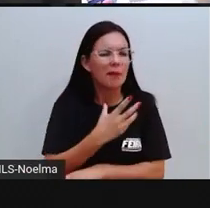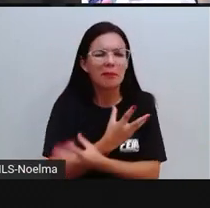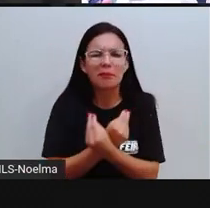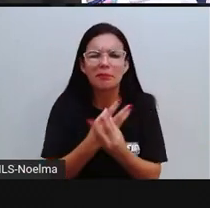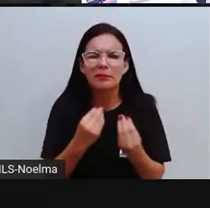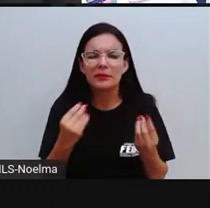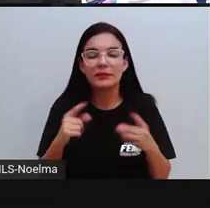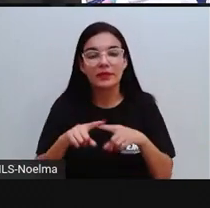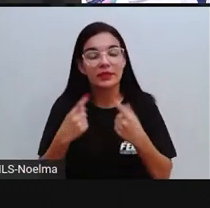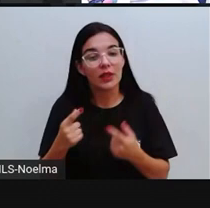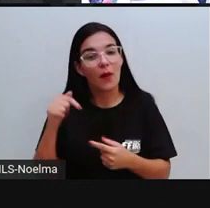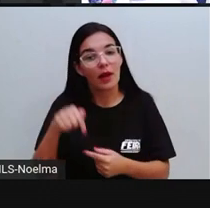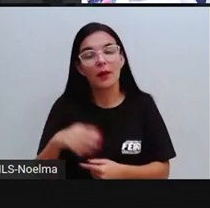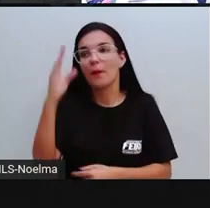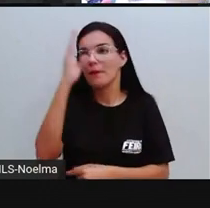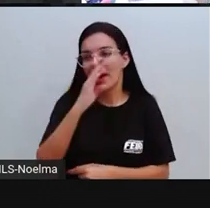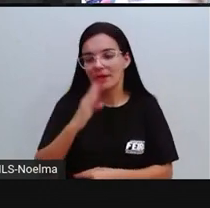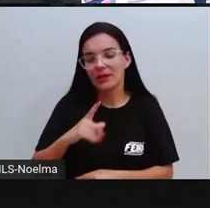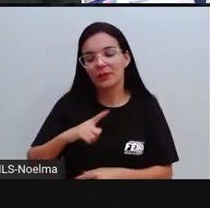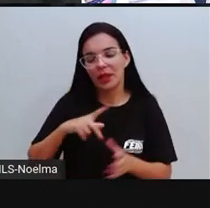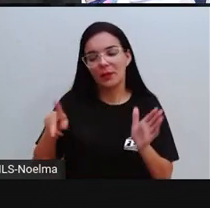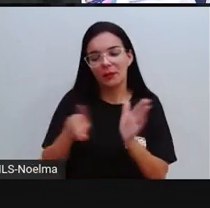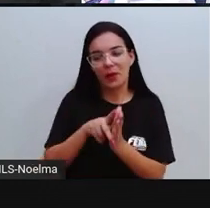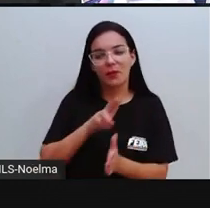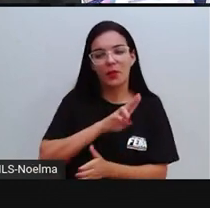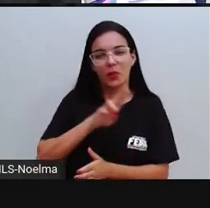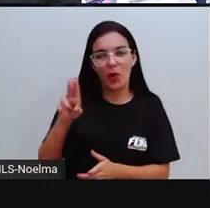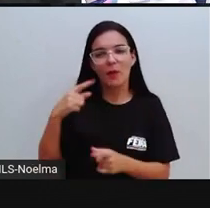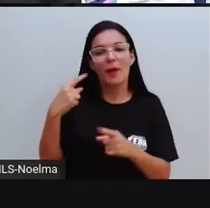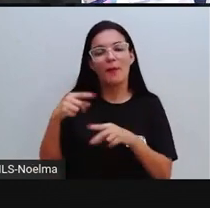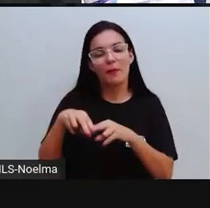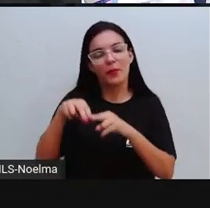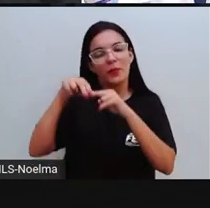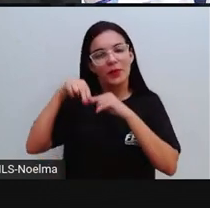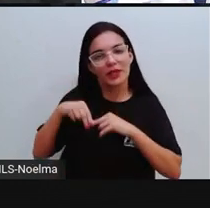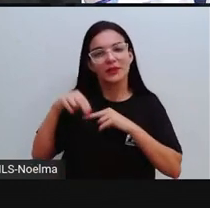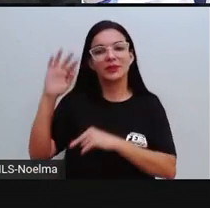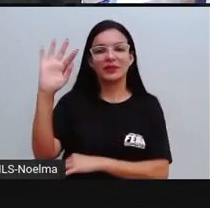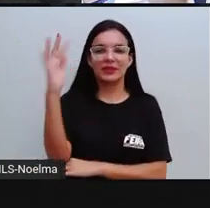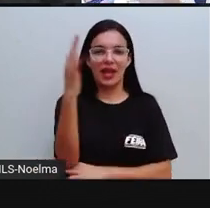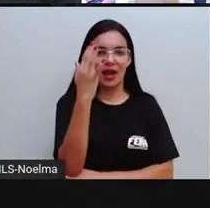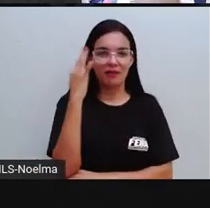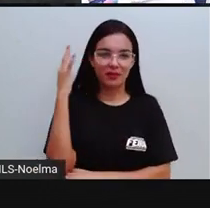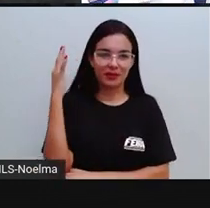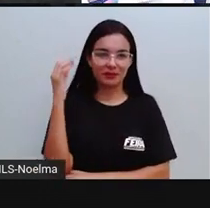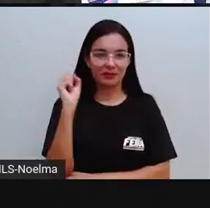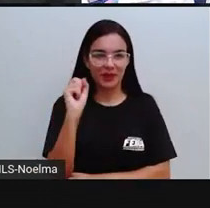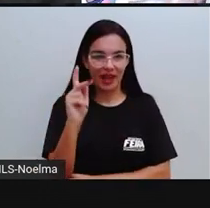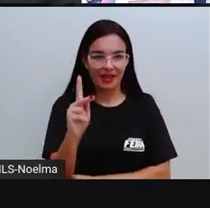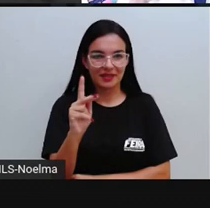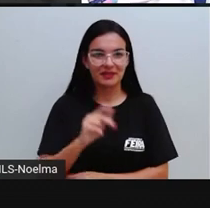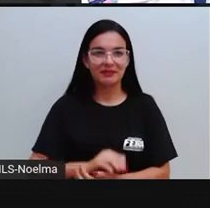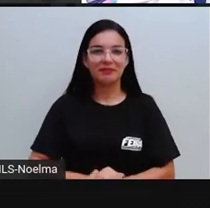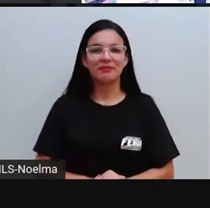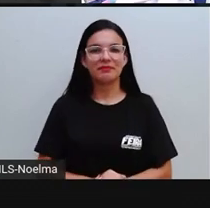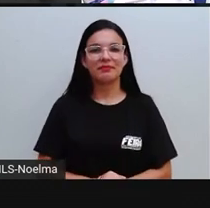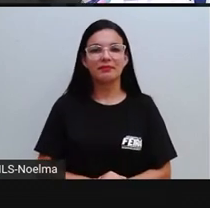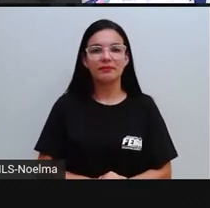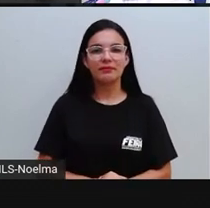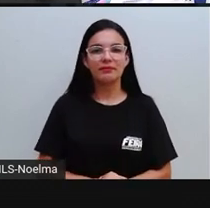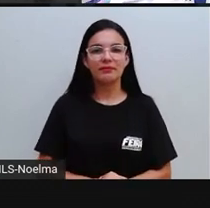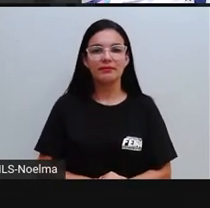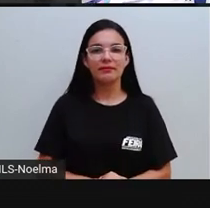o nosso país, né, se chama Brasil, justamente por conta dessas árvores. Certo? Então, vamos